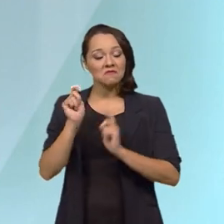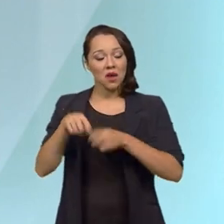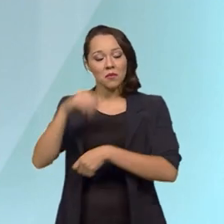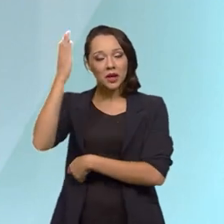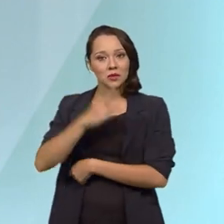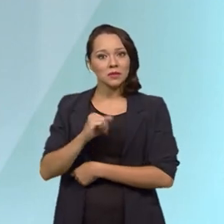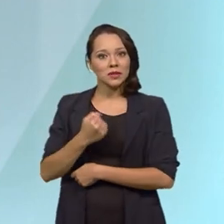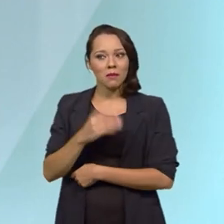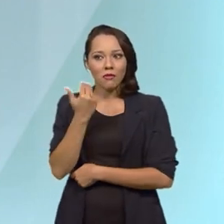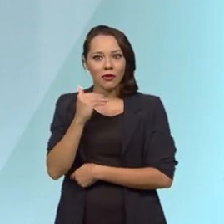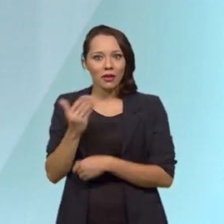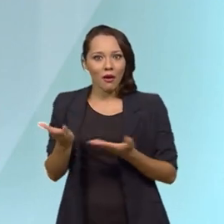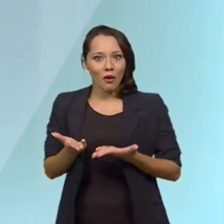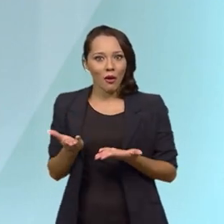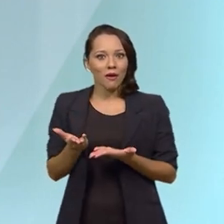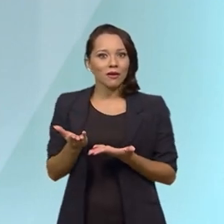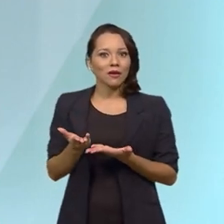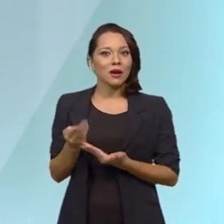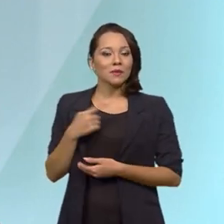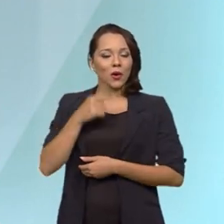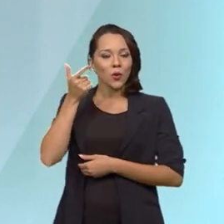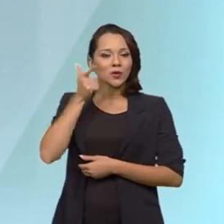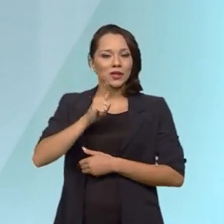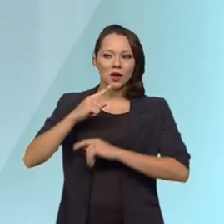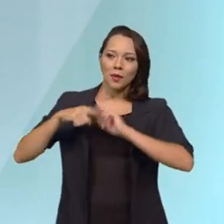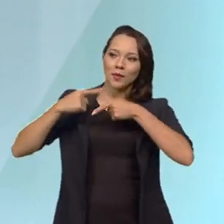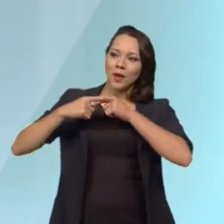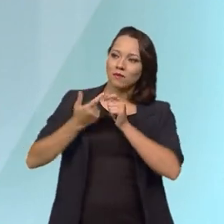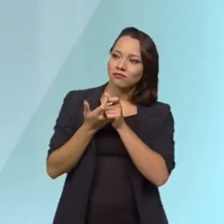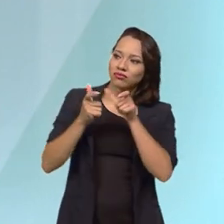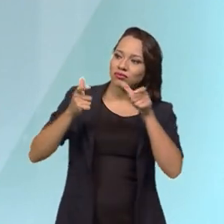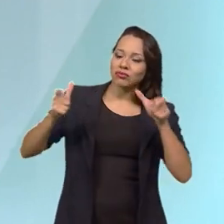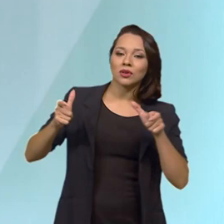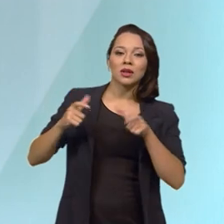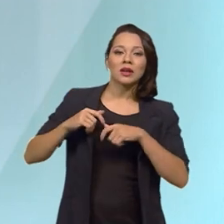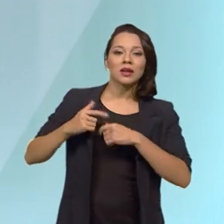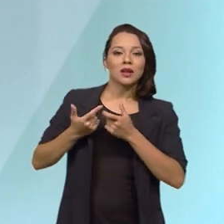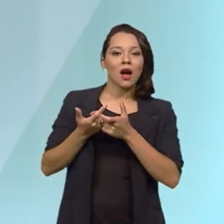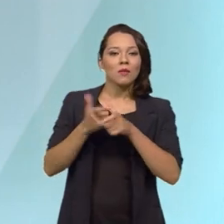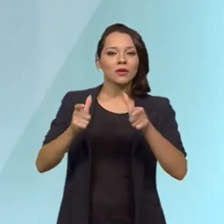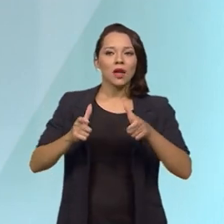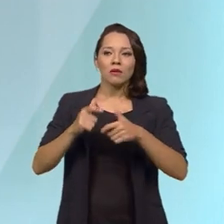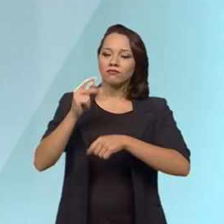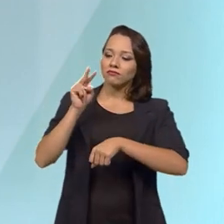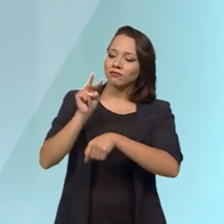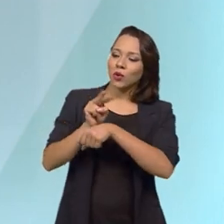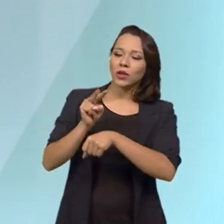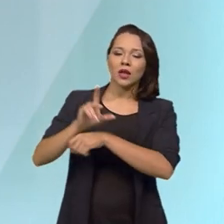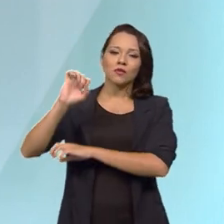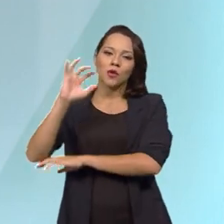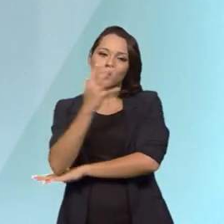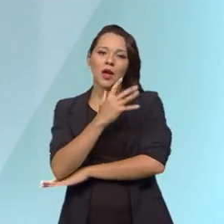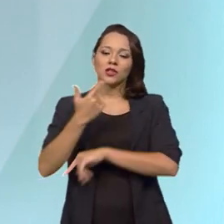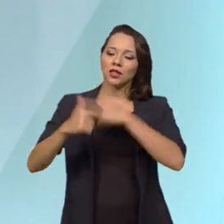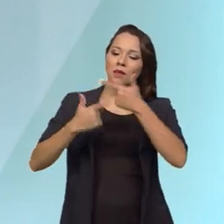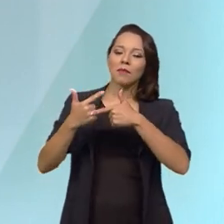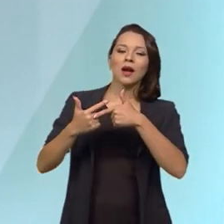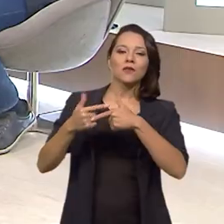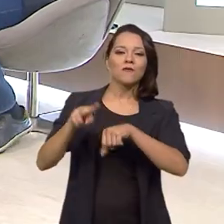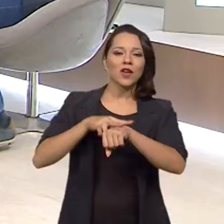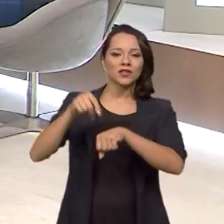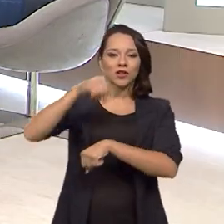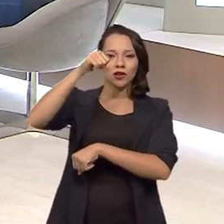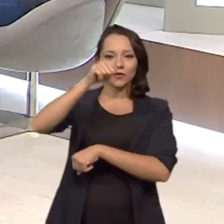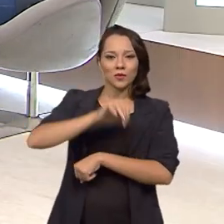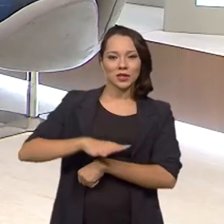Brasil tem que aproveitar ela para sim conseguir gerar crescimento, crescimento verde e geração de empregos verdes aqui em todo o território.